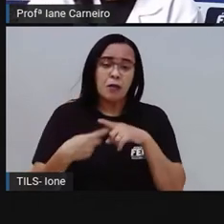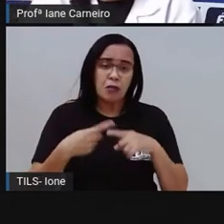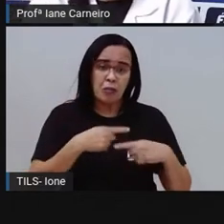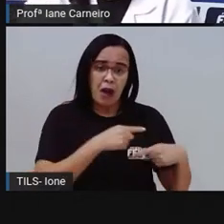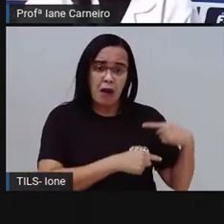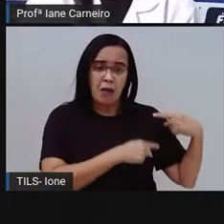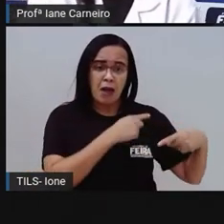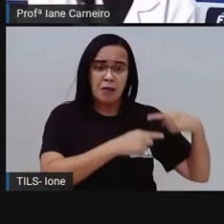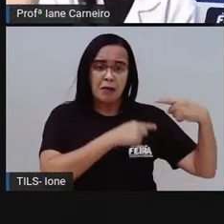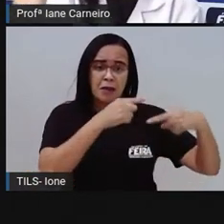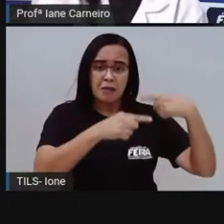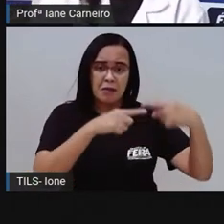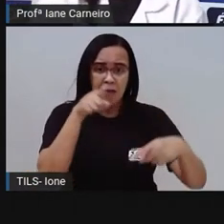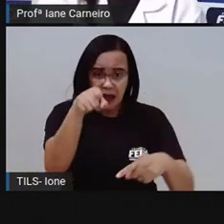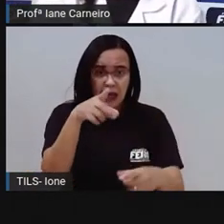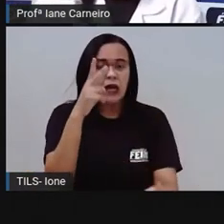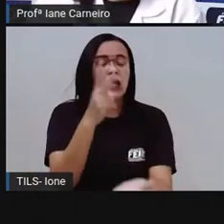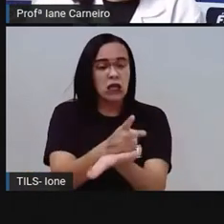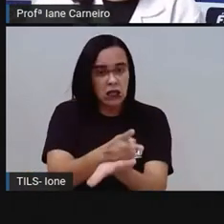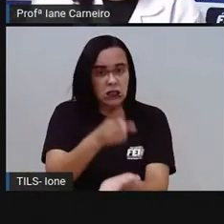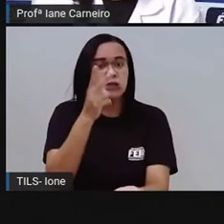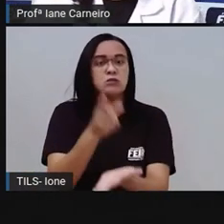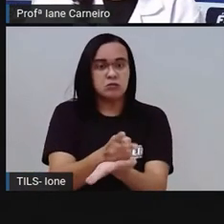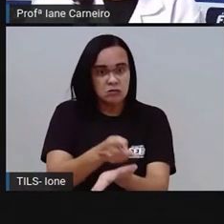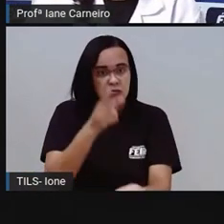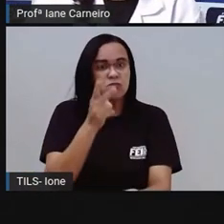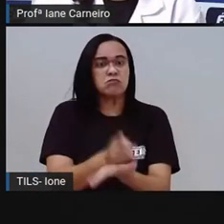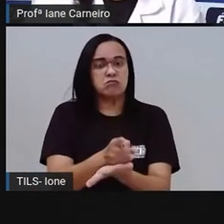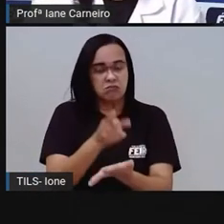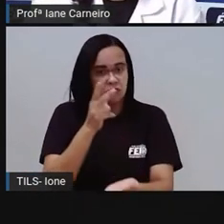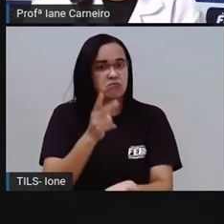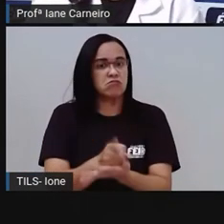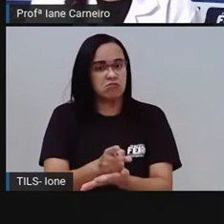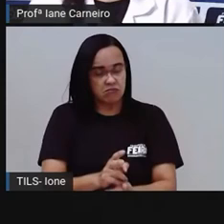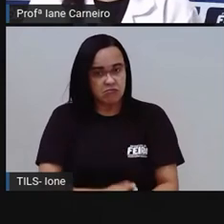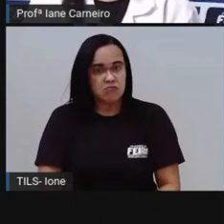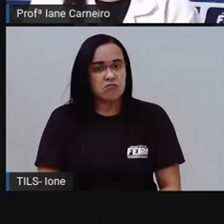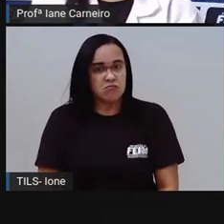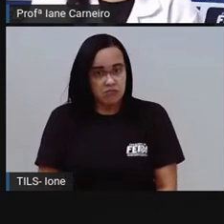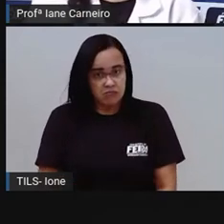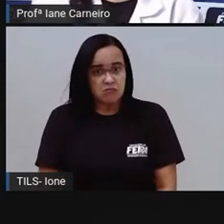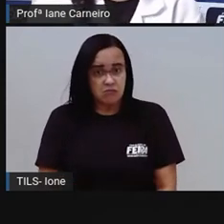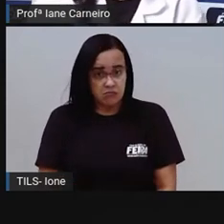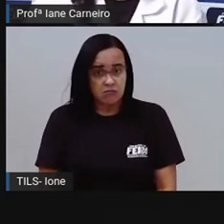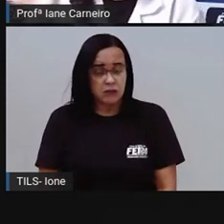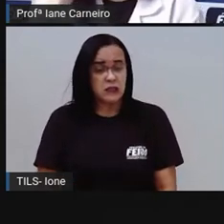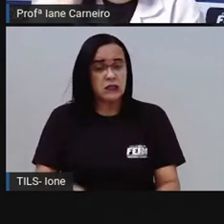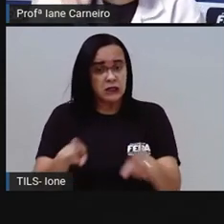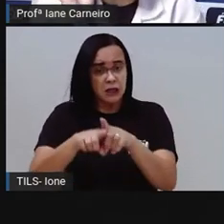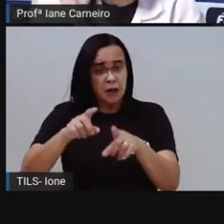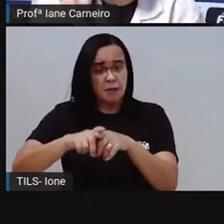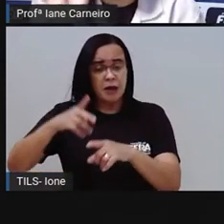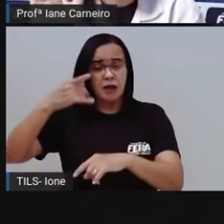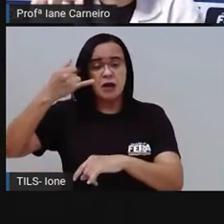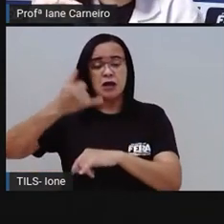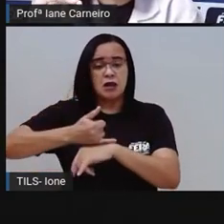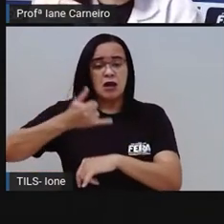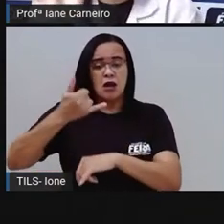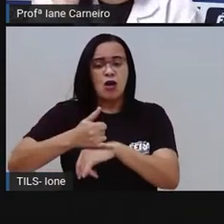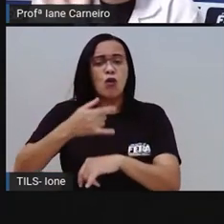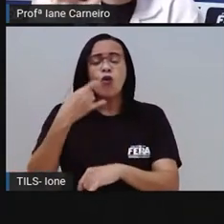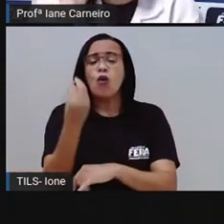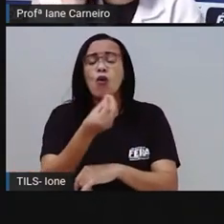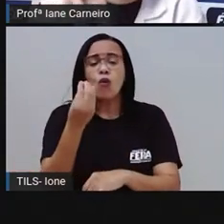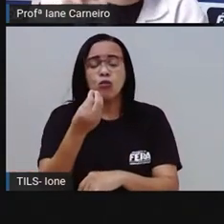a garrafa plástica ainda está lá. Ó, um copo de vidro, mil anos,